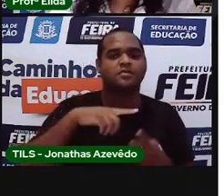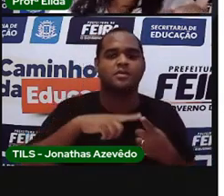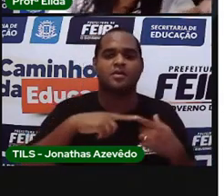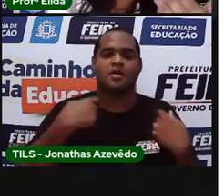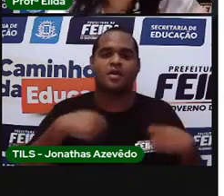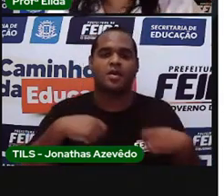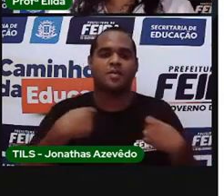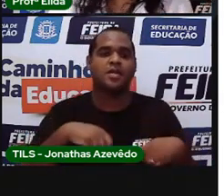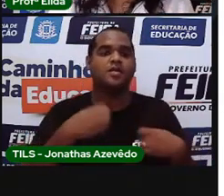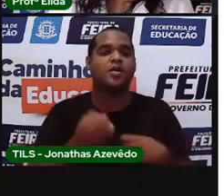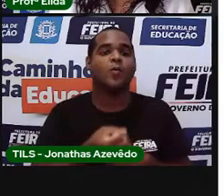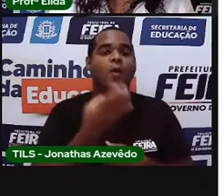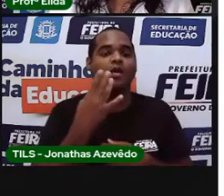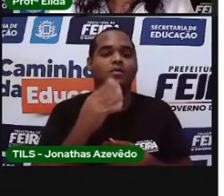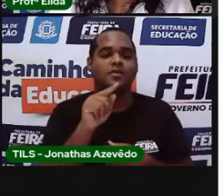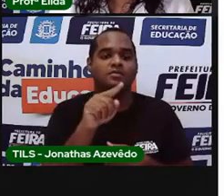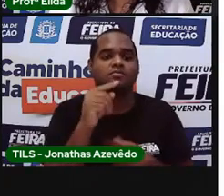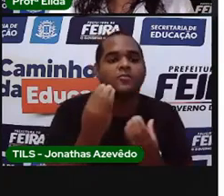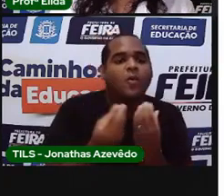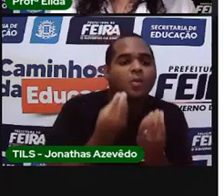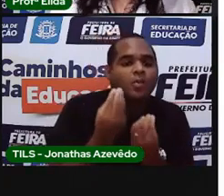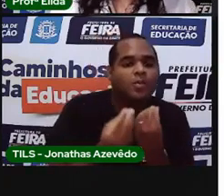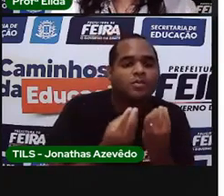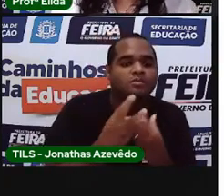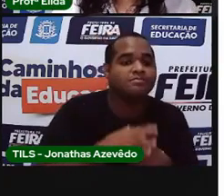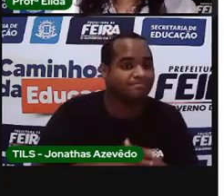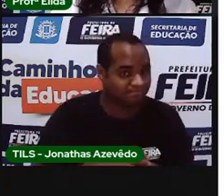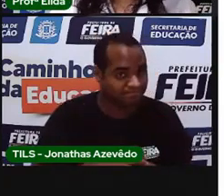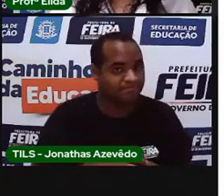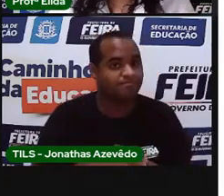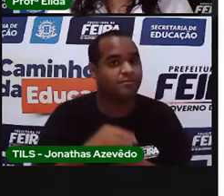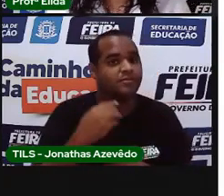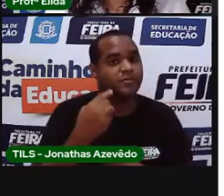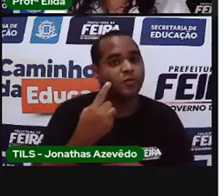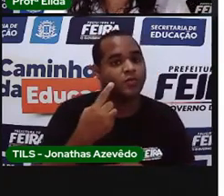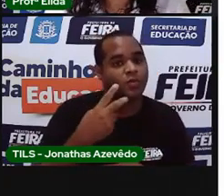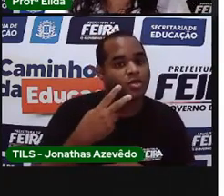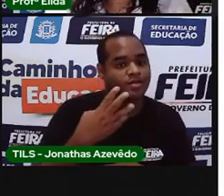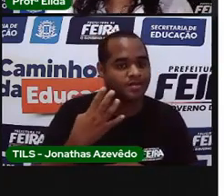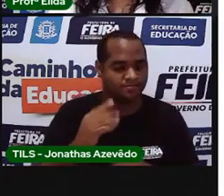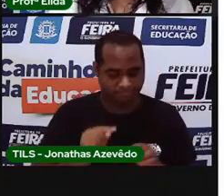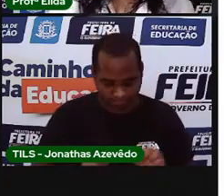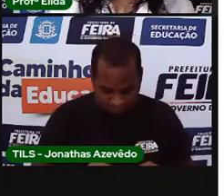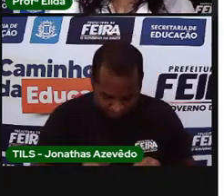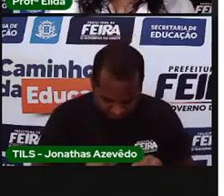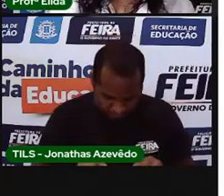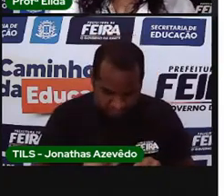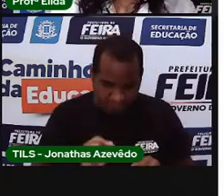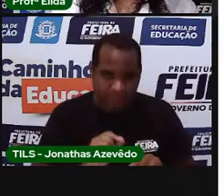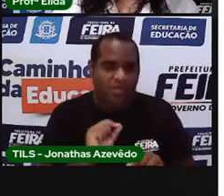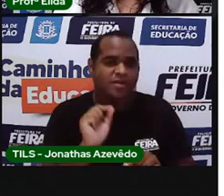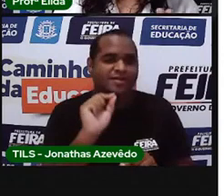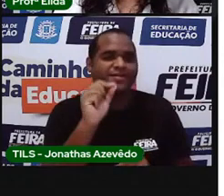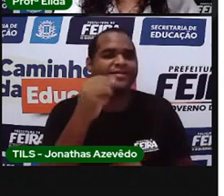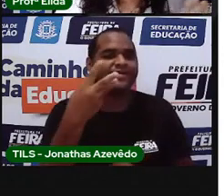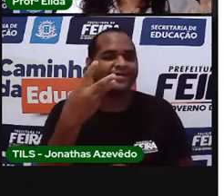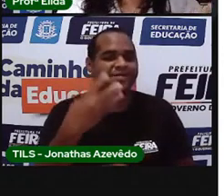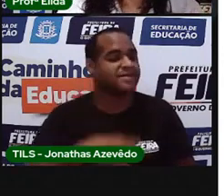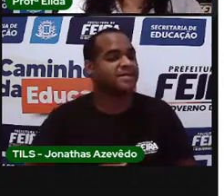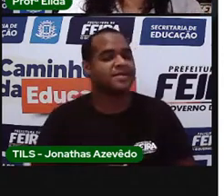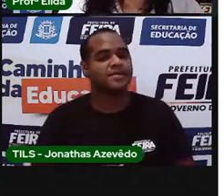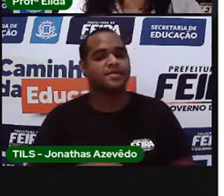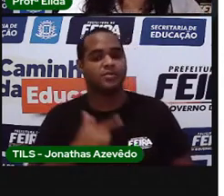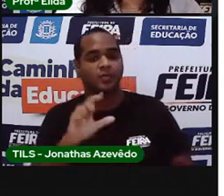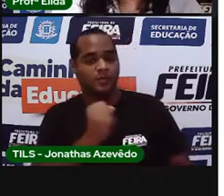quadradinhos você aí vai pintar? Isso mesmo, apenas 3 quadradinhos. Nós agora